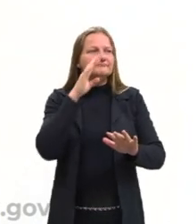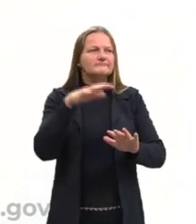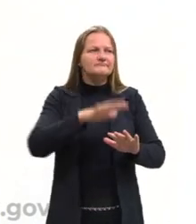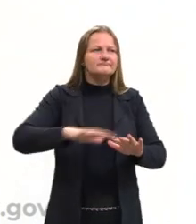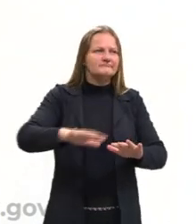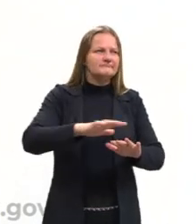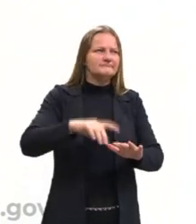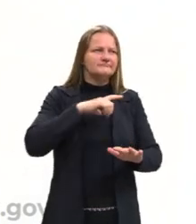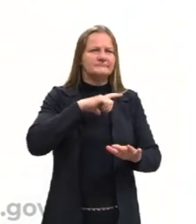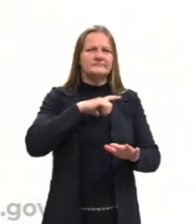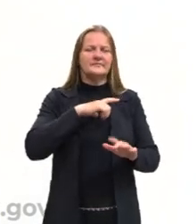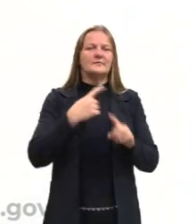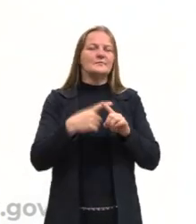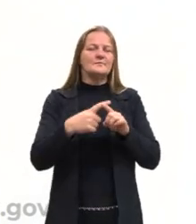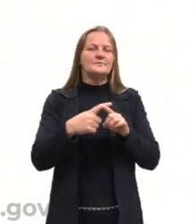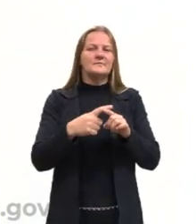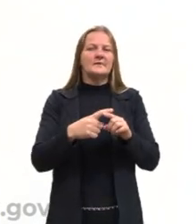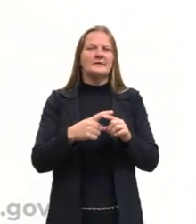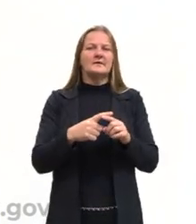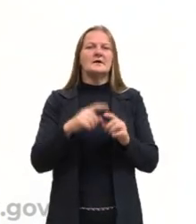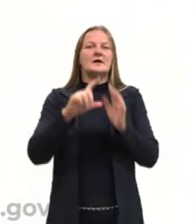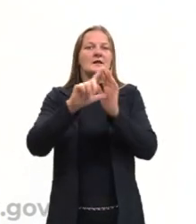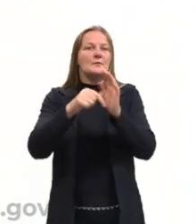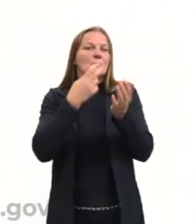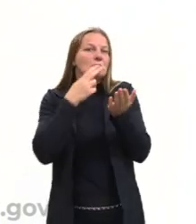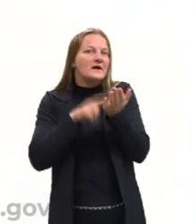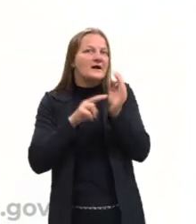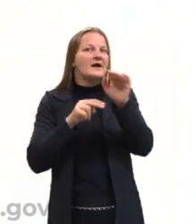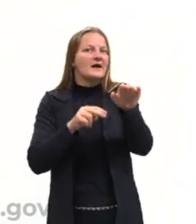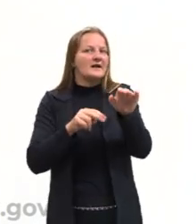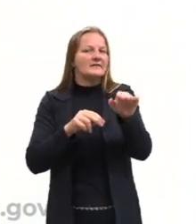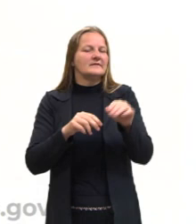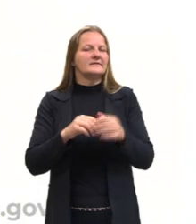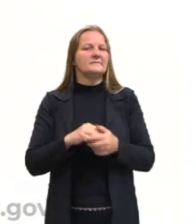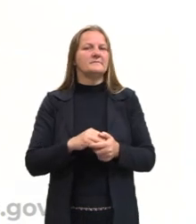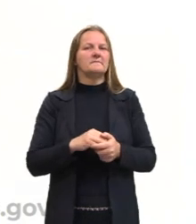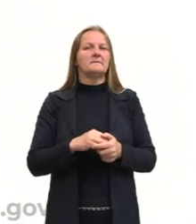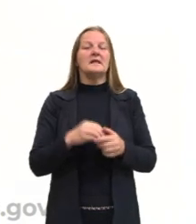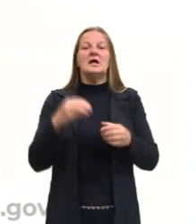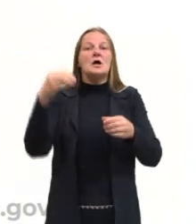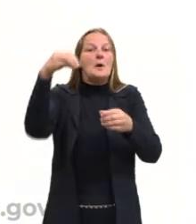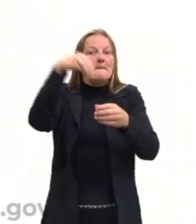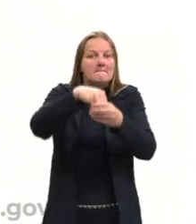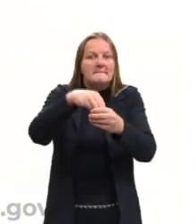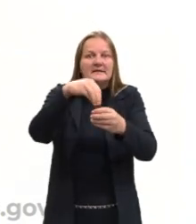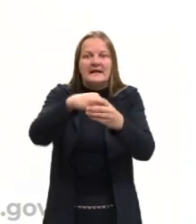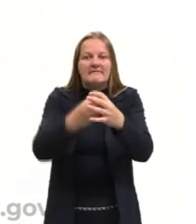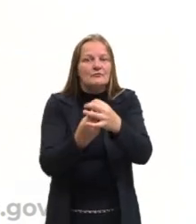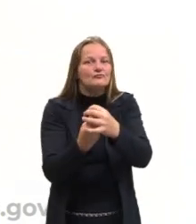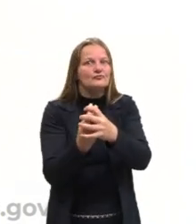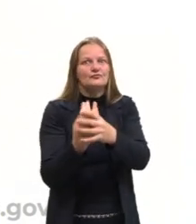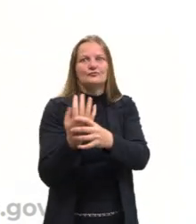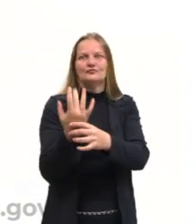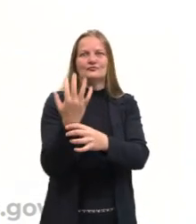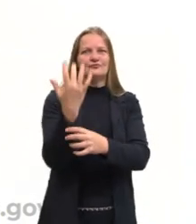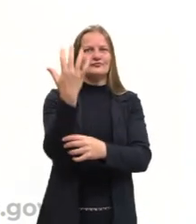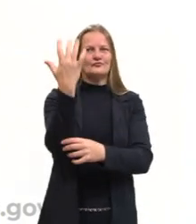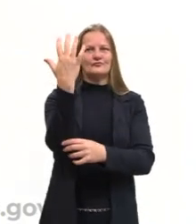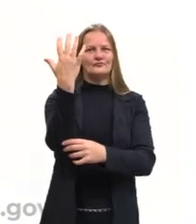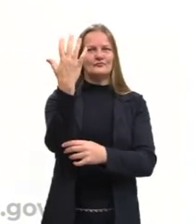como diz na carta de caminha que a gente vai ver daqui a pouquinho, tudo que se plantava crescia. Então, é bem interessante que a gente